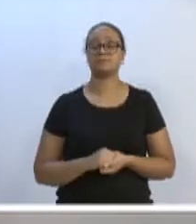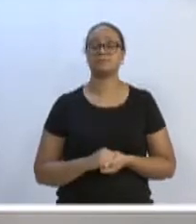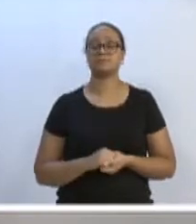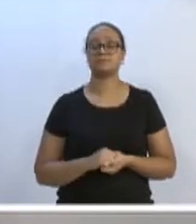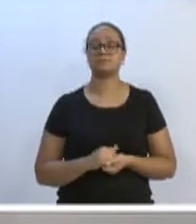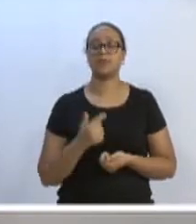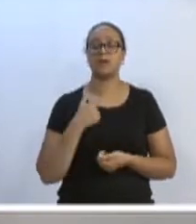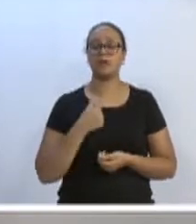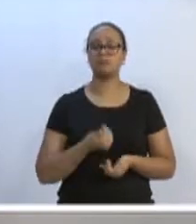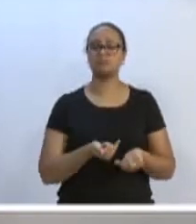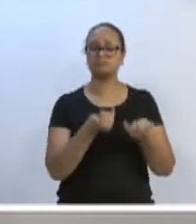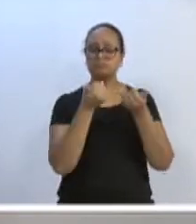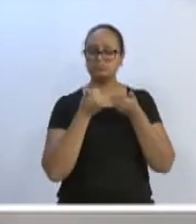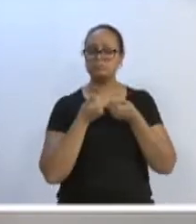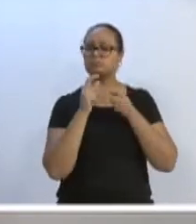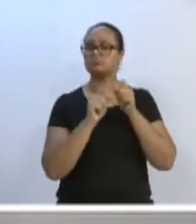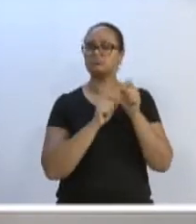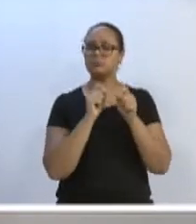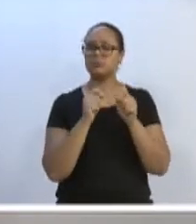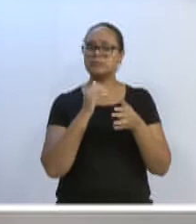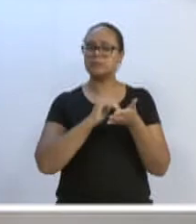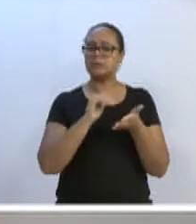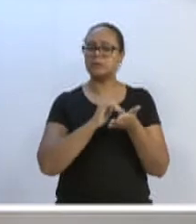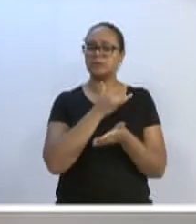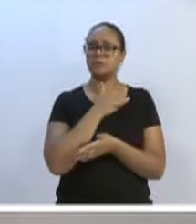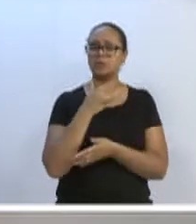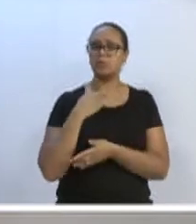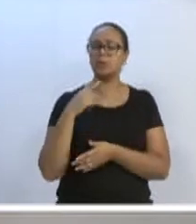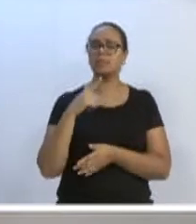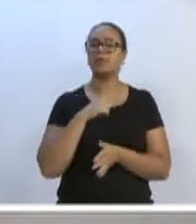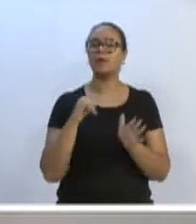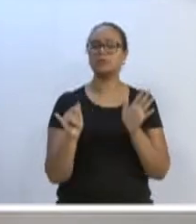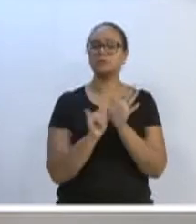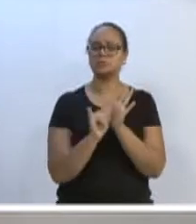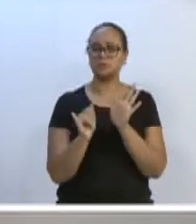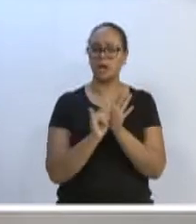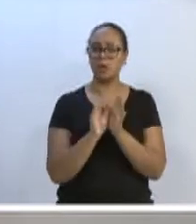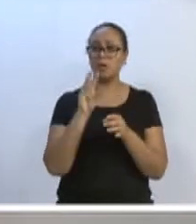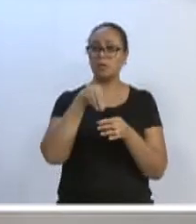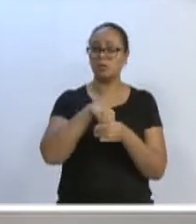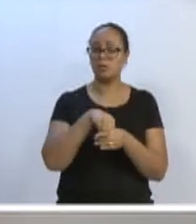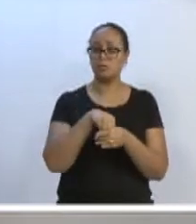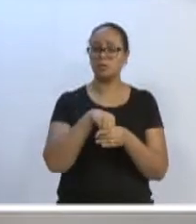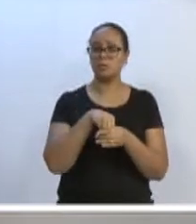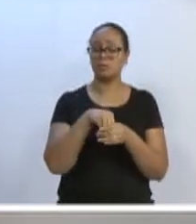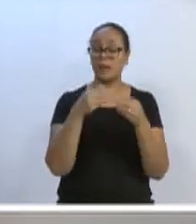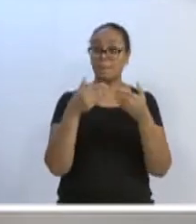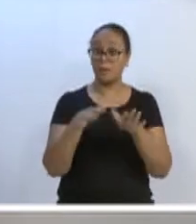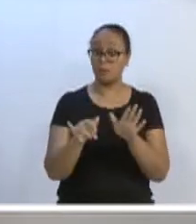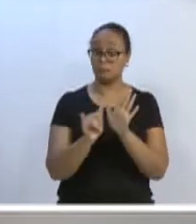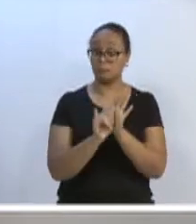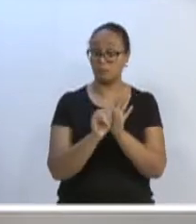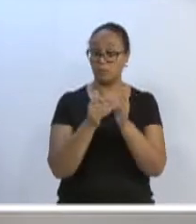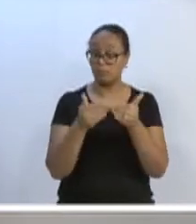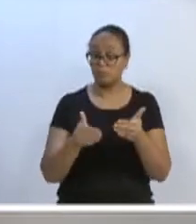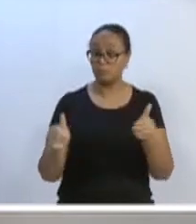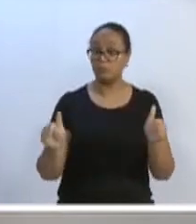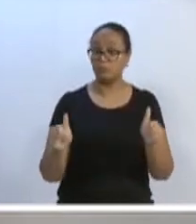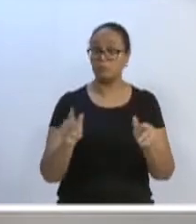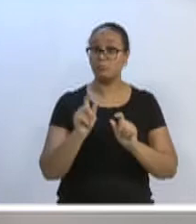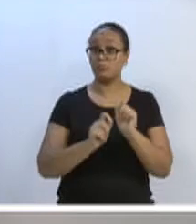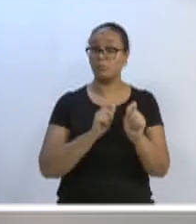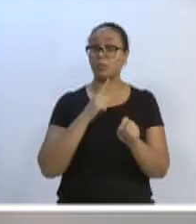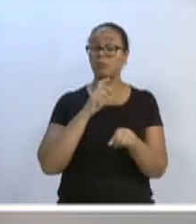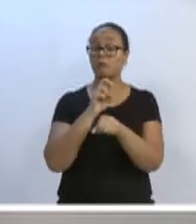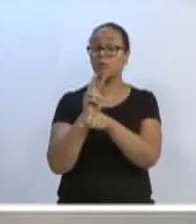da Secretaria de Saúde de que a Secretaria está com o edital de processo seletivo interno, aberto, disponibilizando as